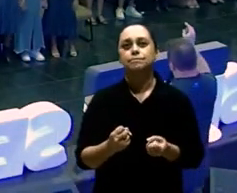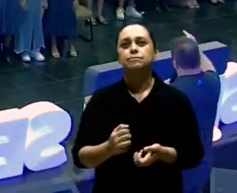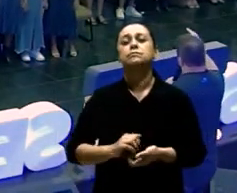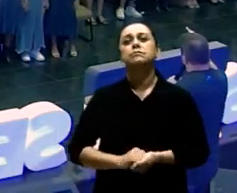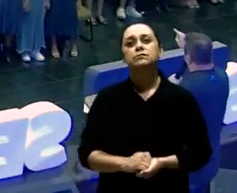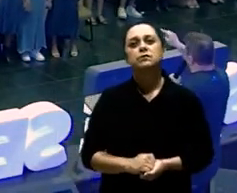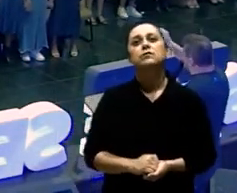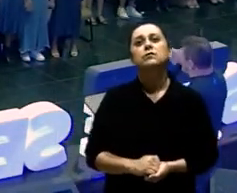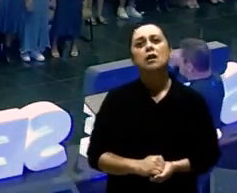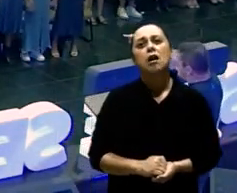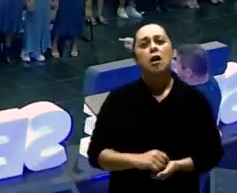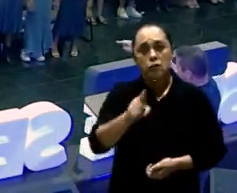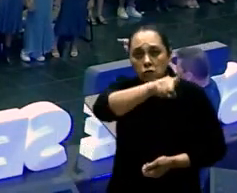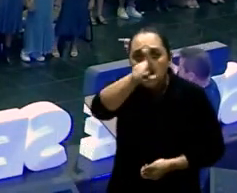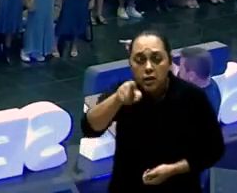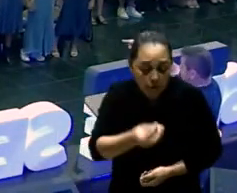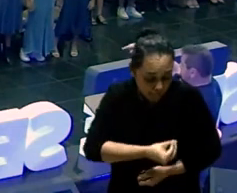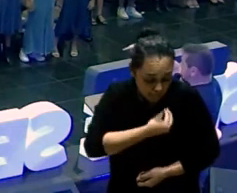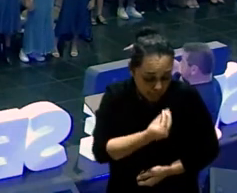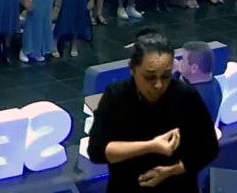Vocês Vão viver O melhor De Deus